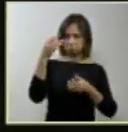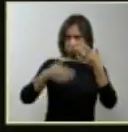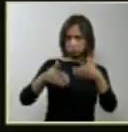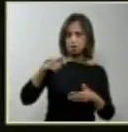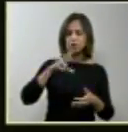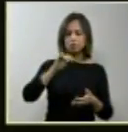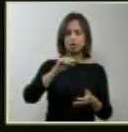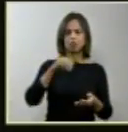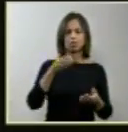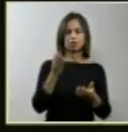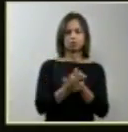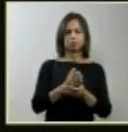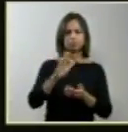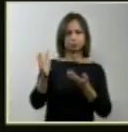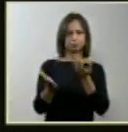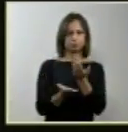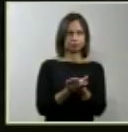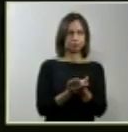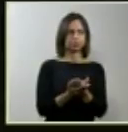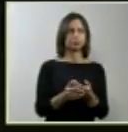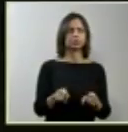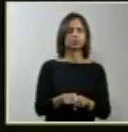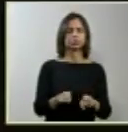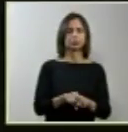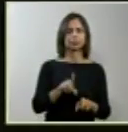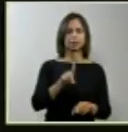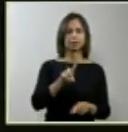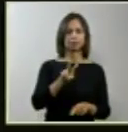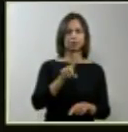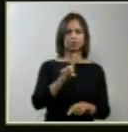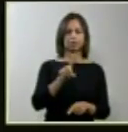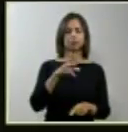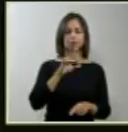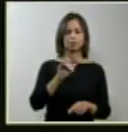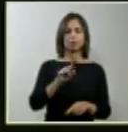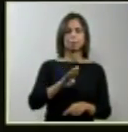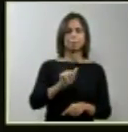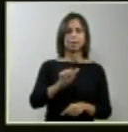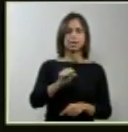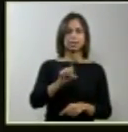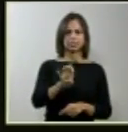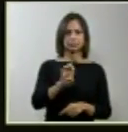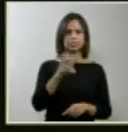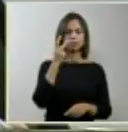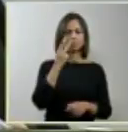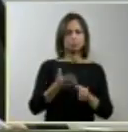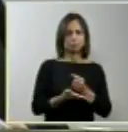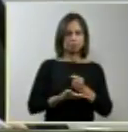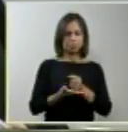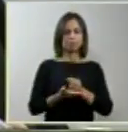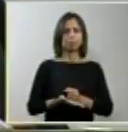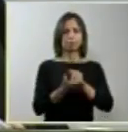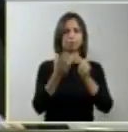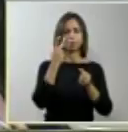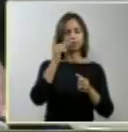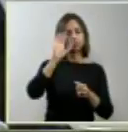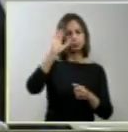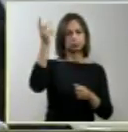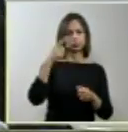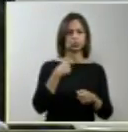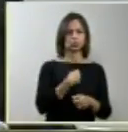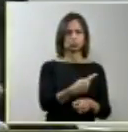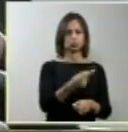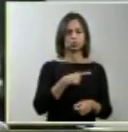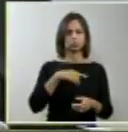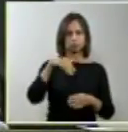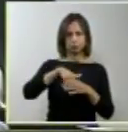comporão o DVD a que me referir, e servirão de base para uma conclusão pelo plenário sobre